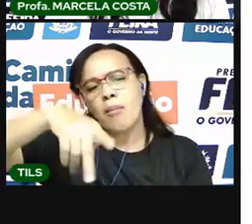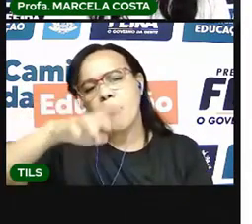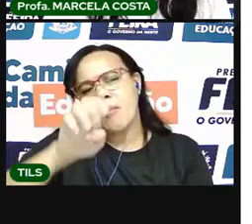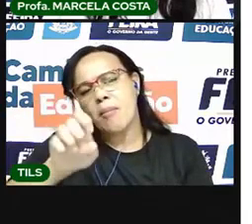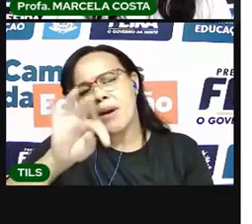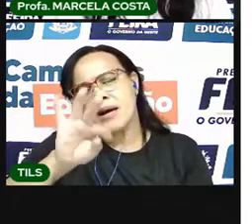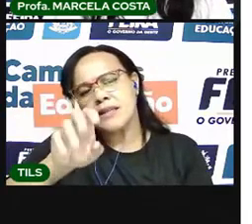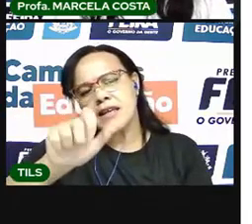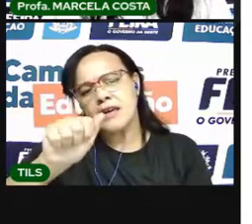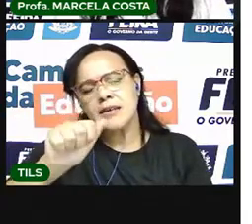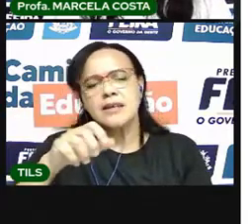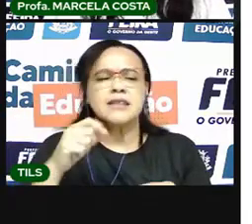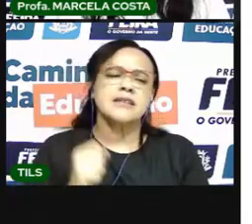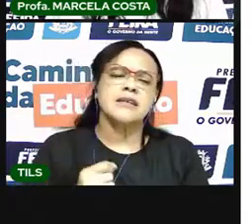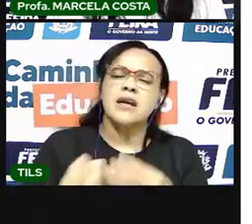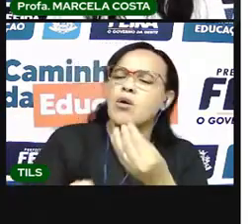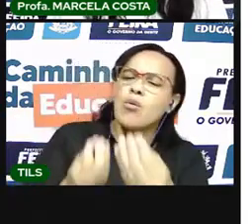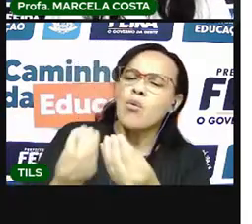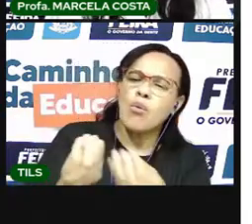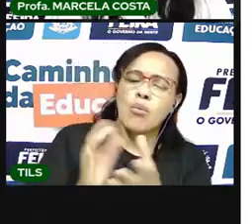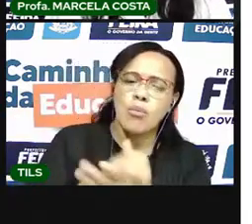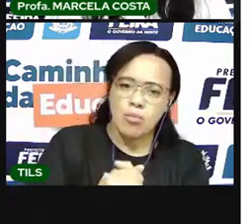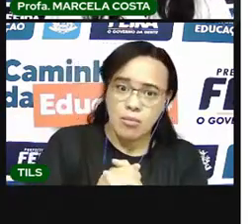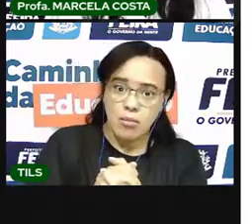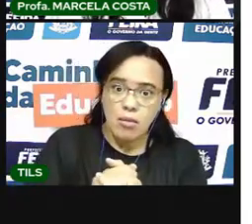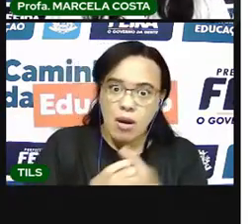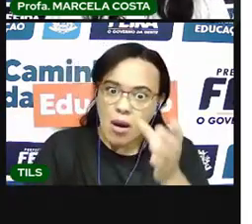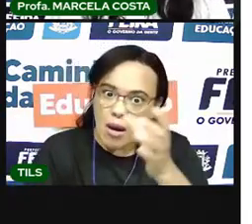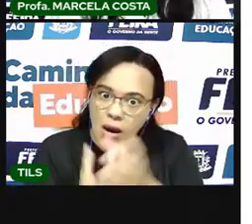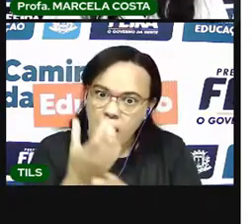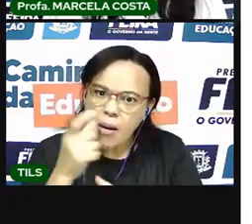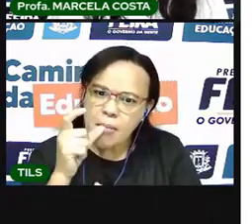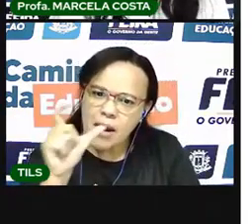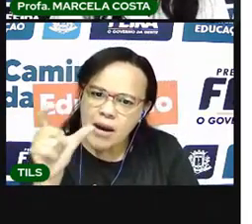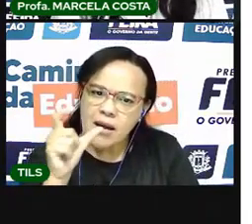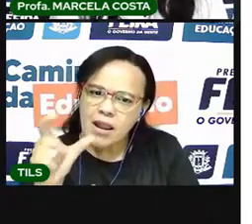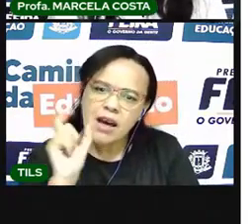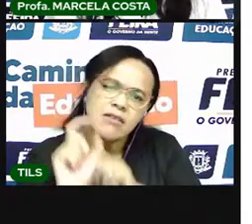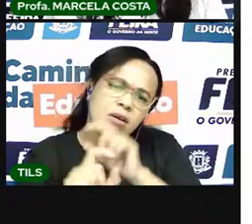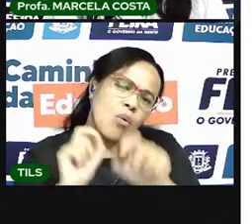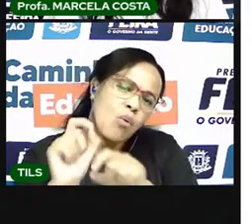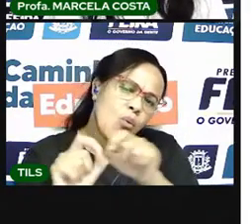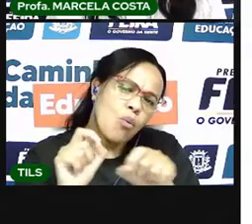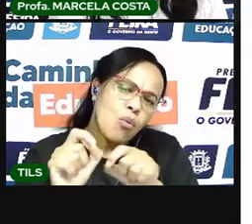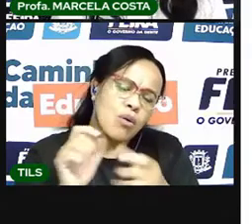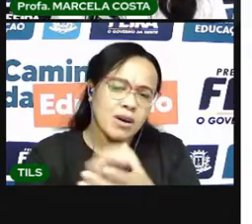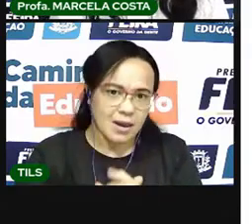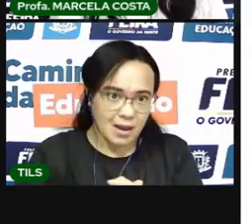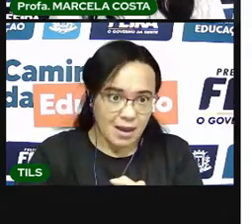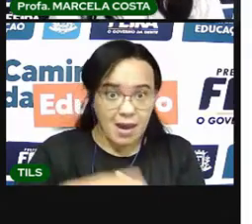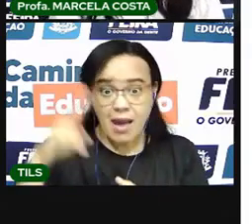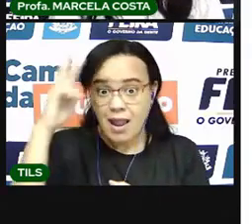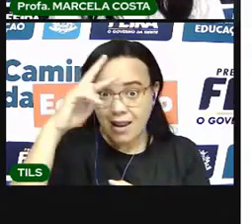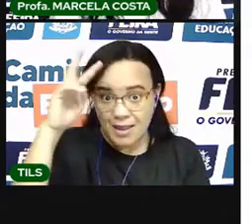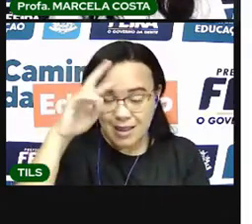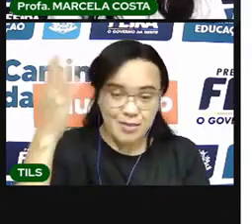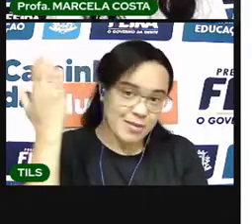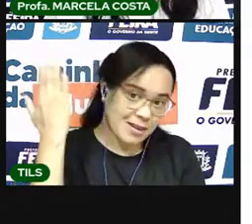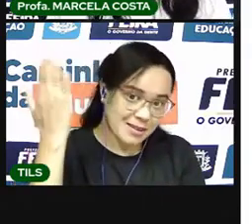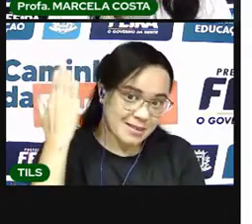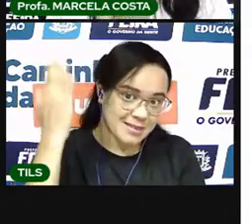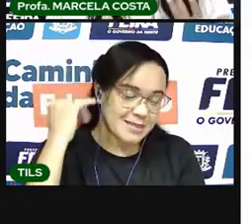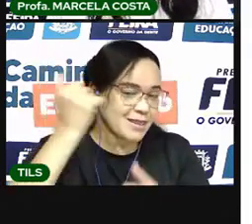Sabe qual é a origem da palavra peteca? Eu já adiantei para vocês que a peteca é aquele